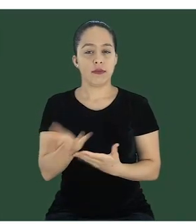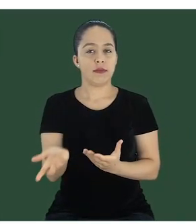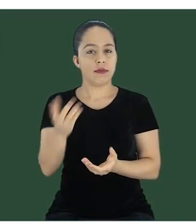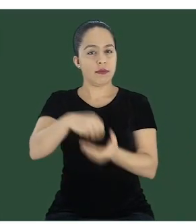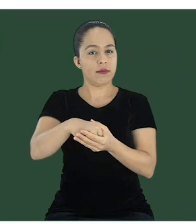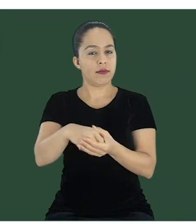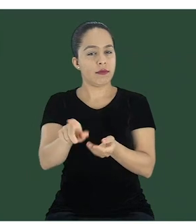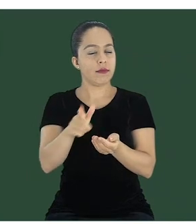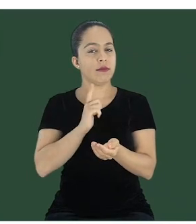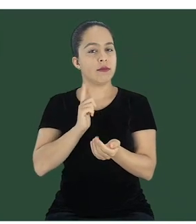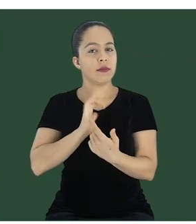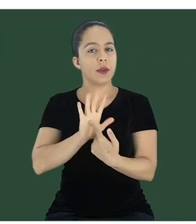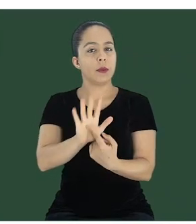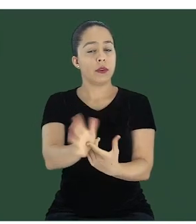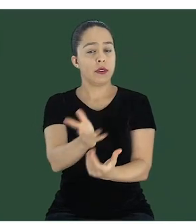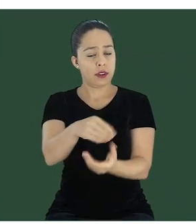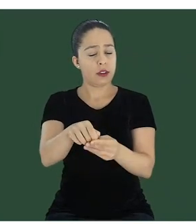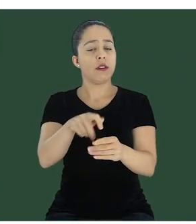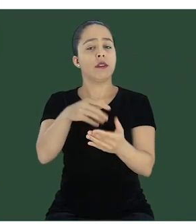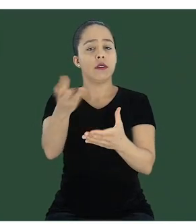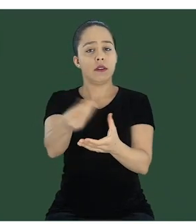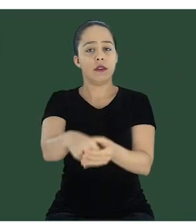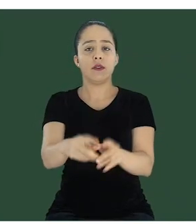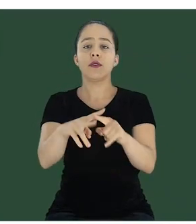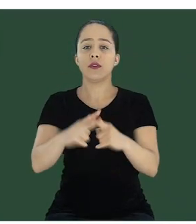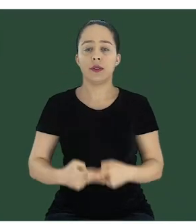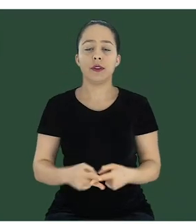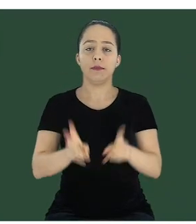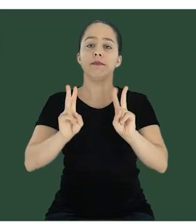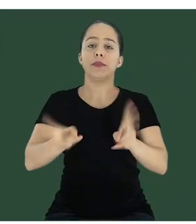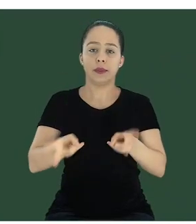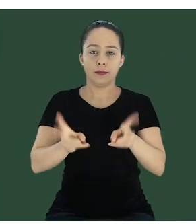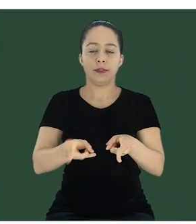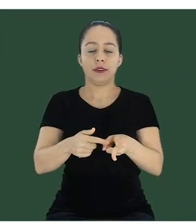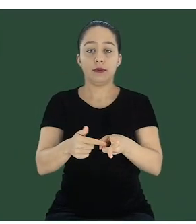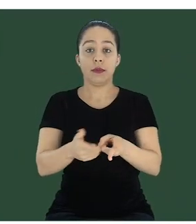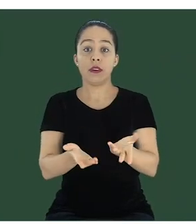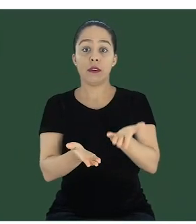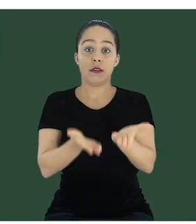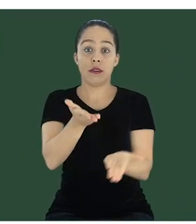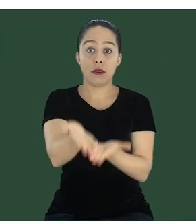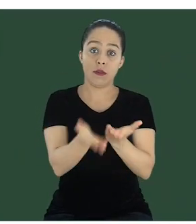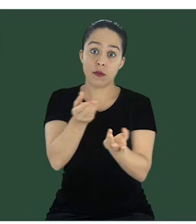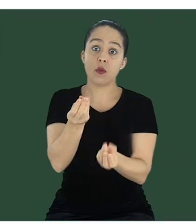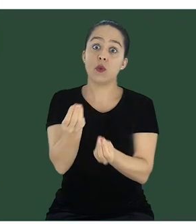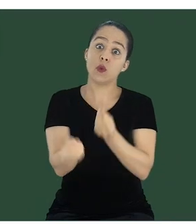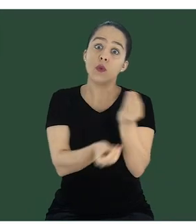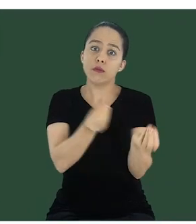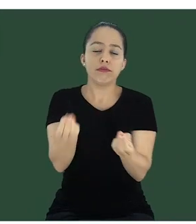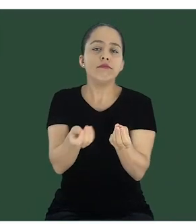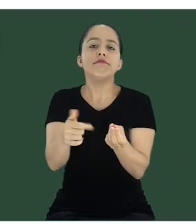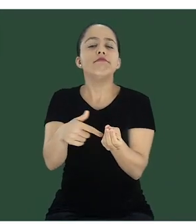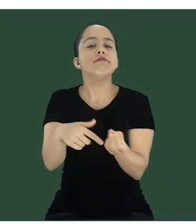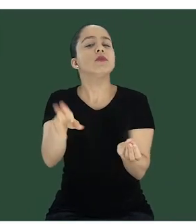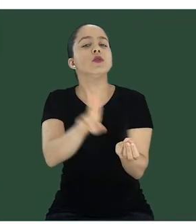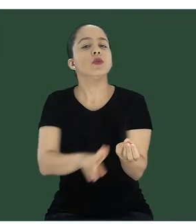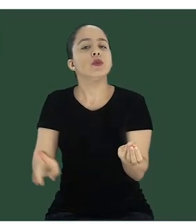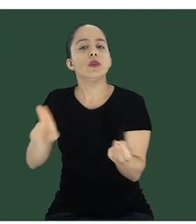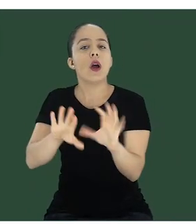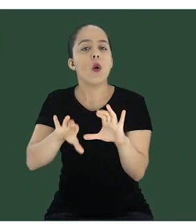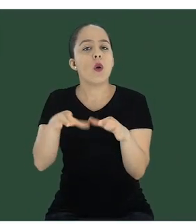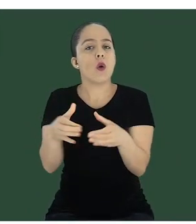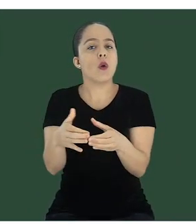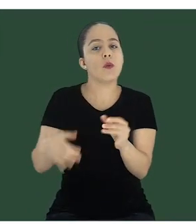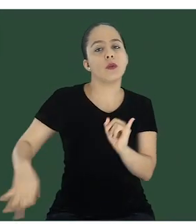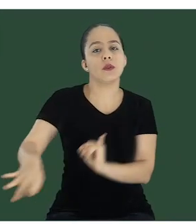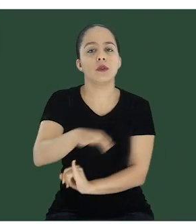contemplados e sua disponibilidade estará listada na própria ferramenta. Os serviços e aplicações